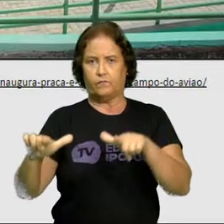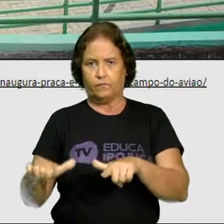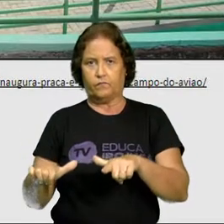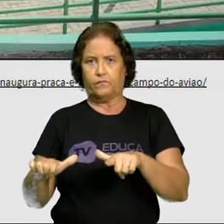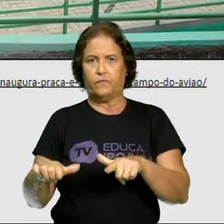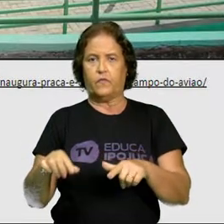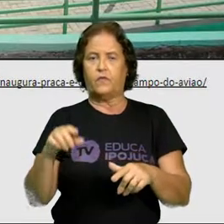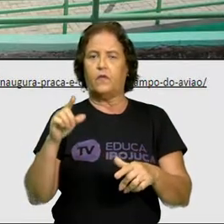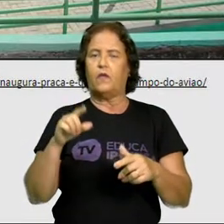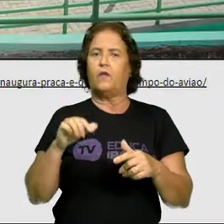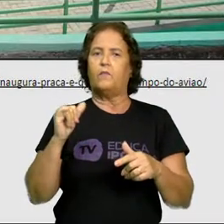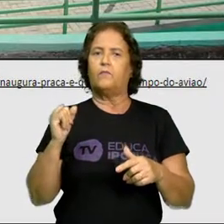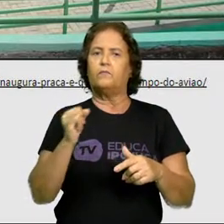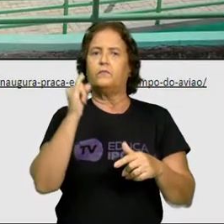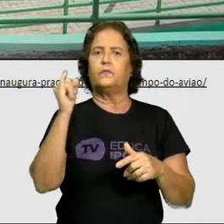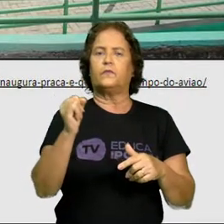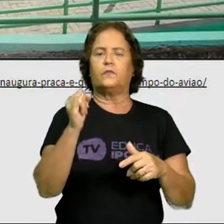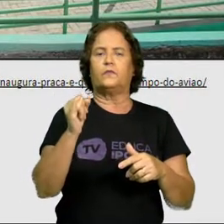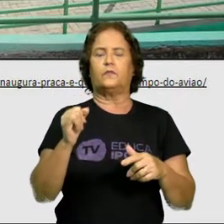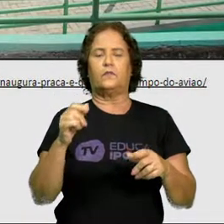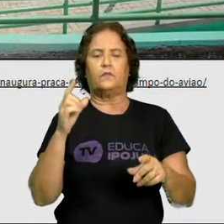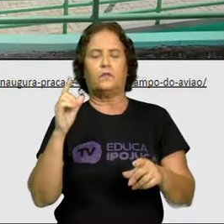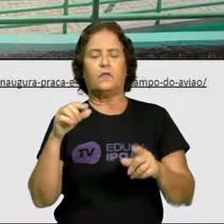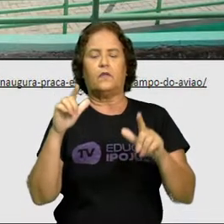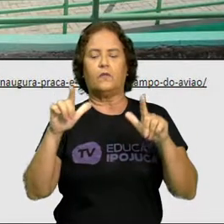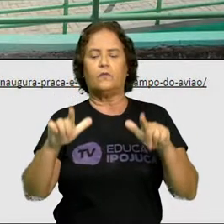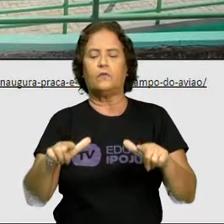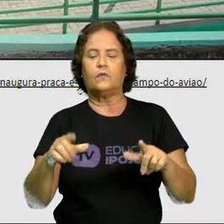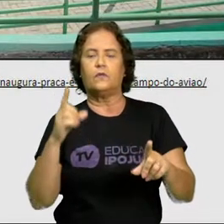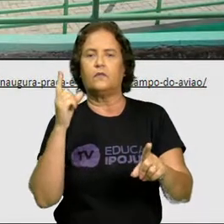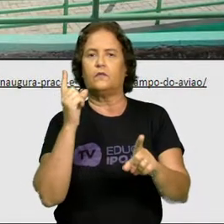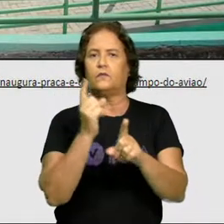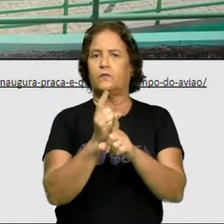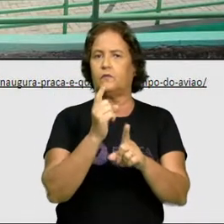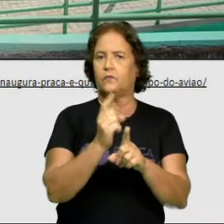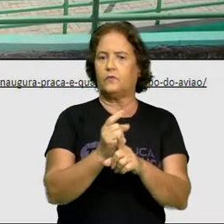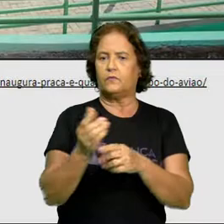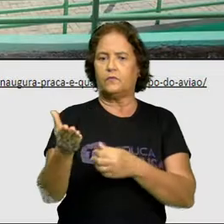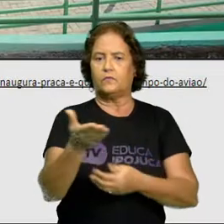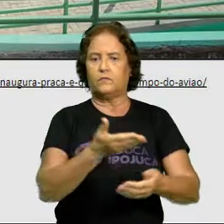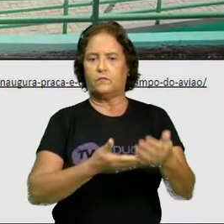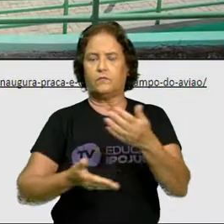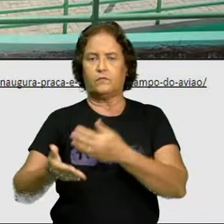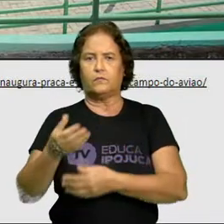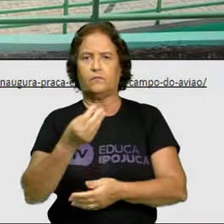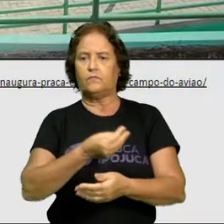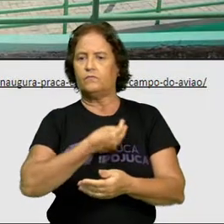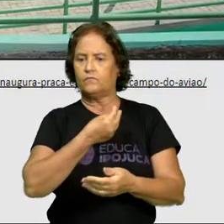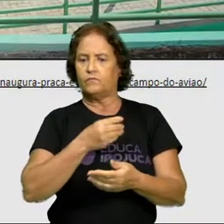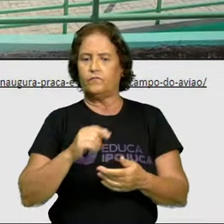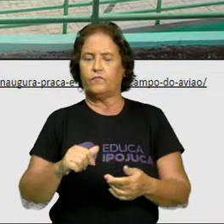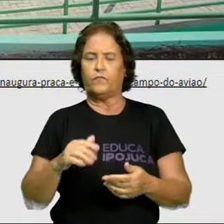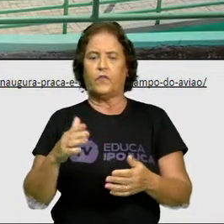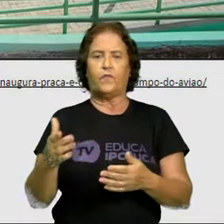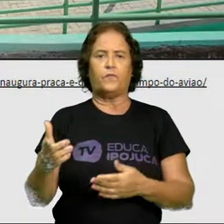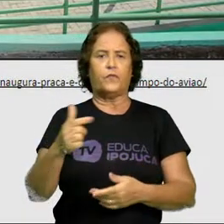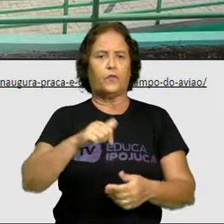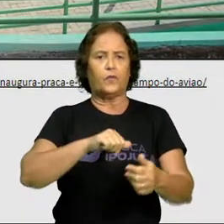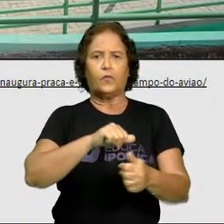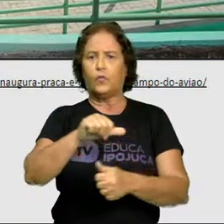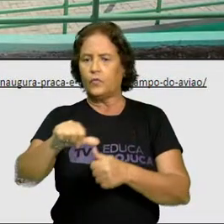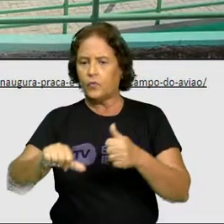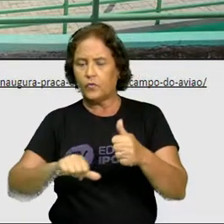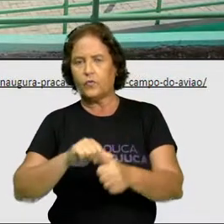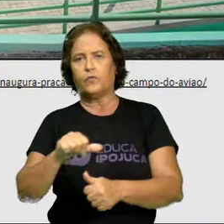urbana, pois são locais de encontros, relações, convívio e trocas, porque as pessoas trocam